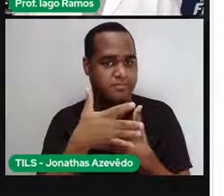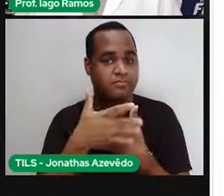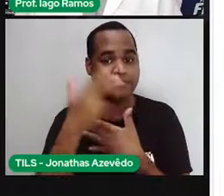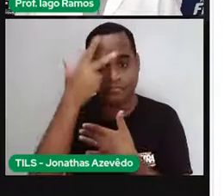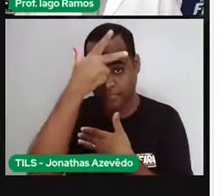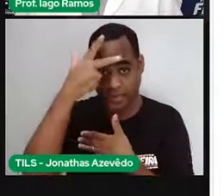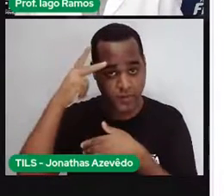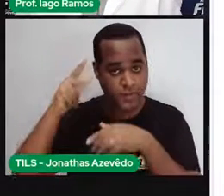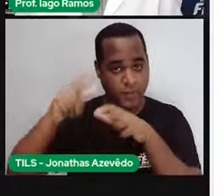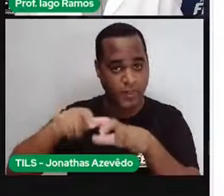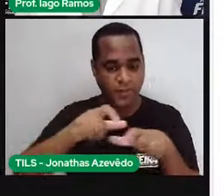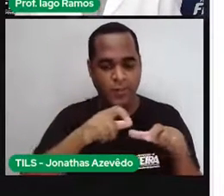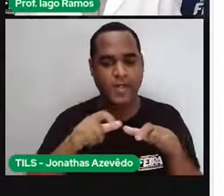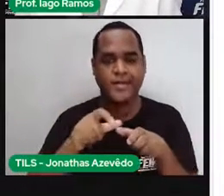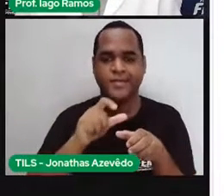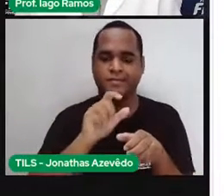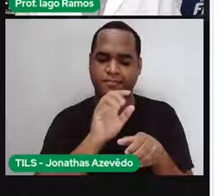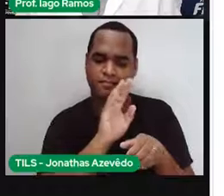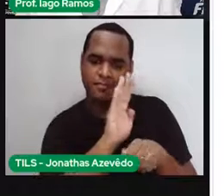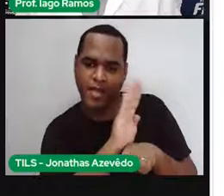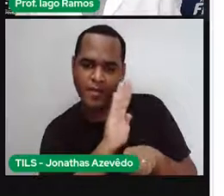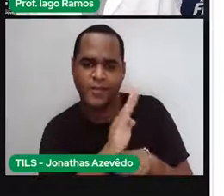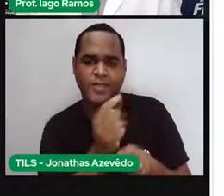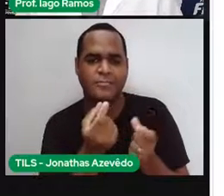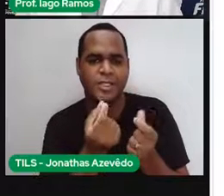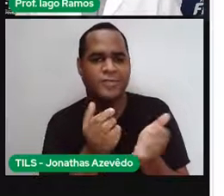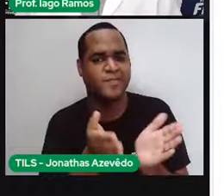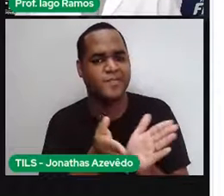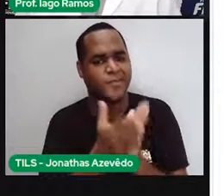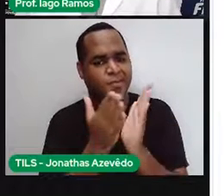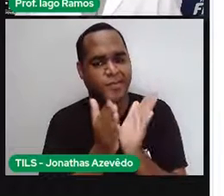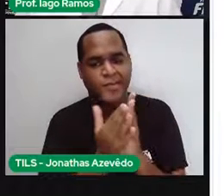moradores de um bairro carente de espaços de lazer